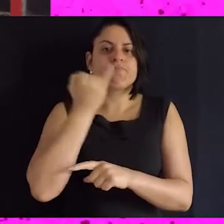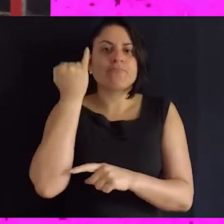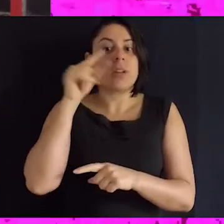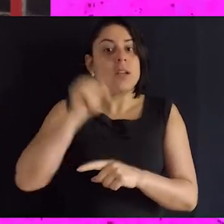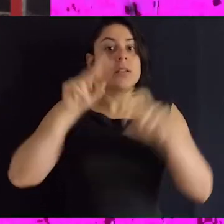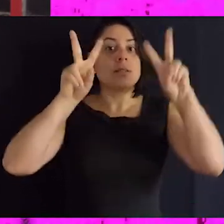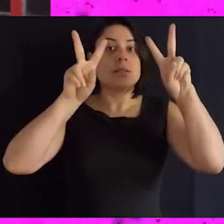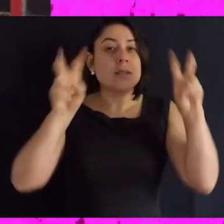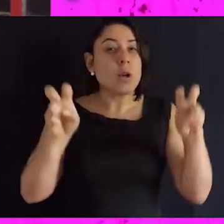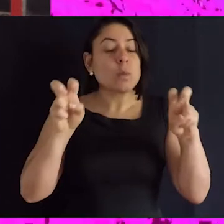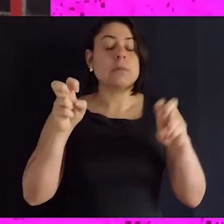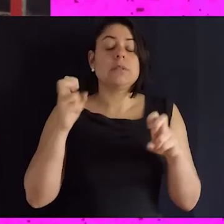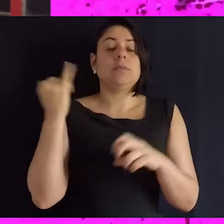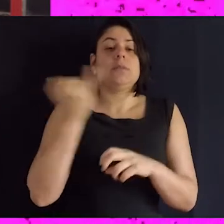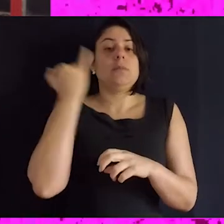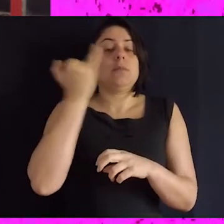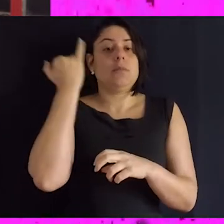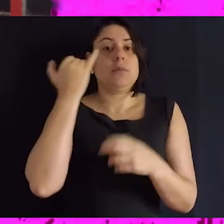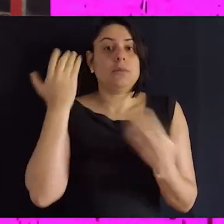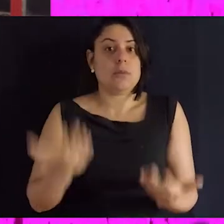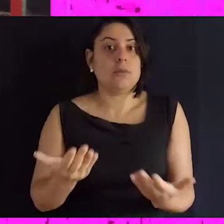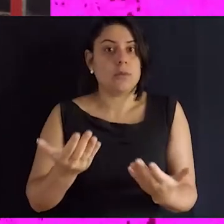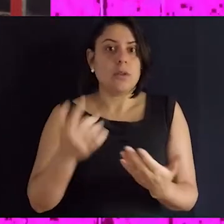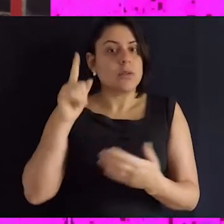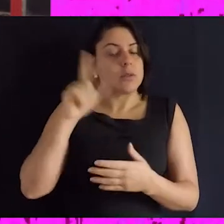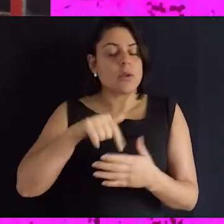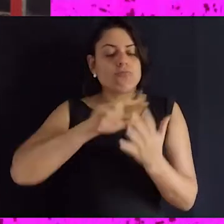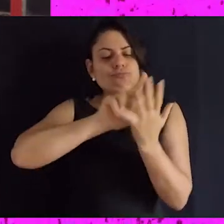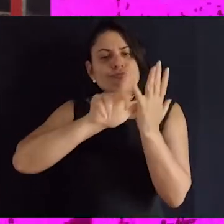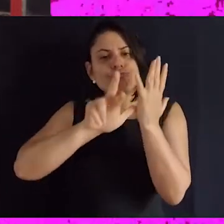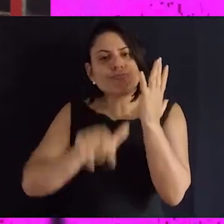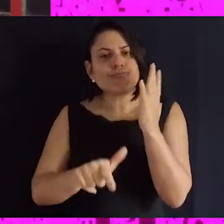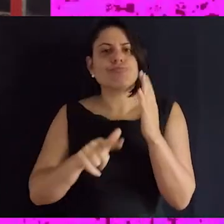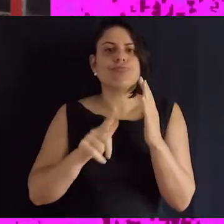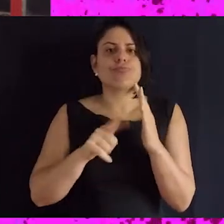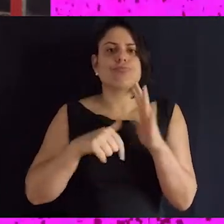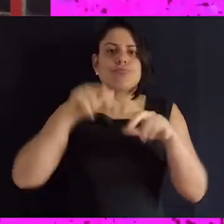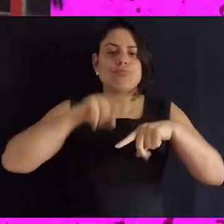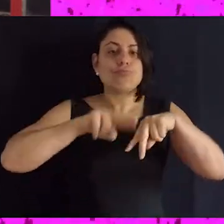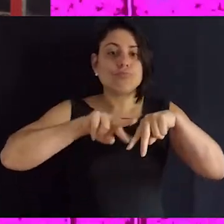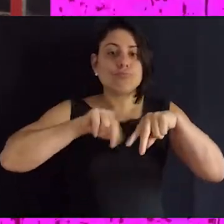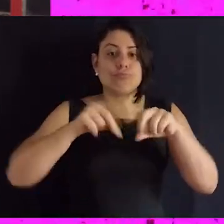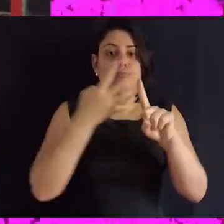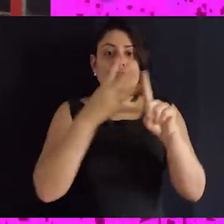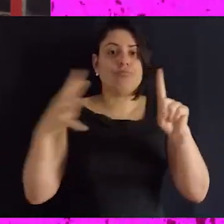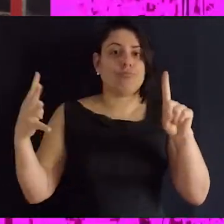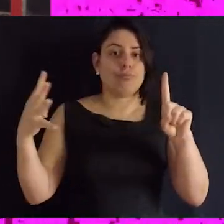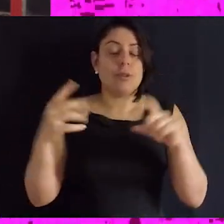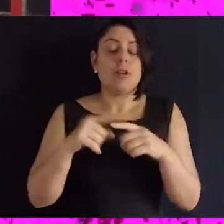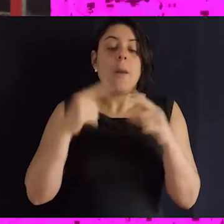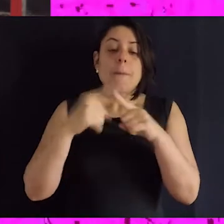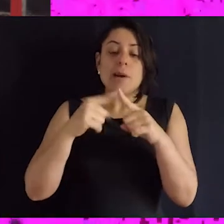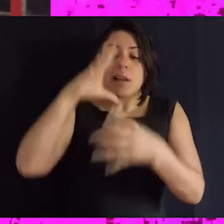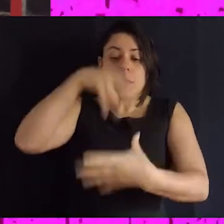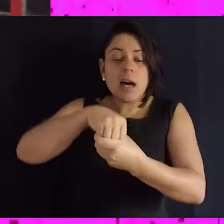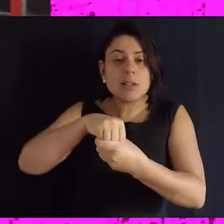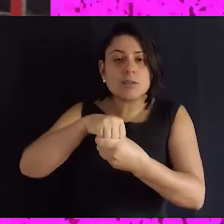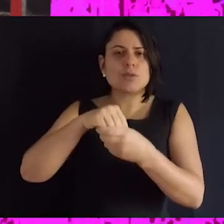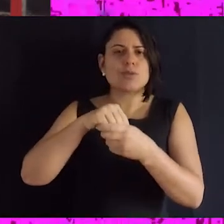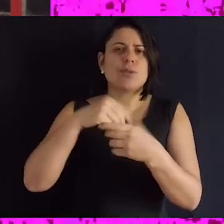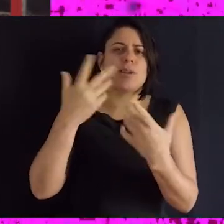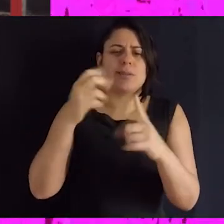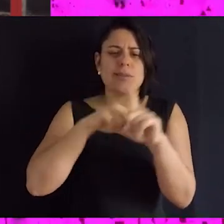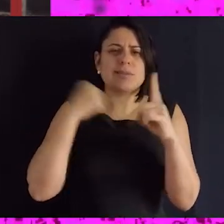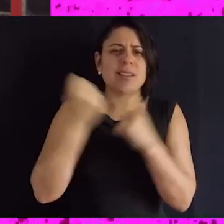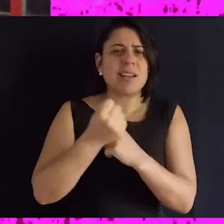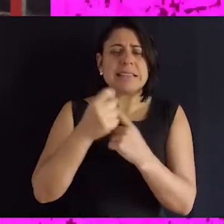E a gente sabe que isso é um tema muito caro para as juventudes LGBTs que é a mais. Porque a gente tem aí dentro do país um cenário de extrema